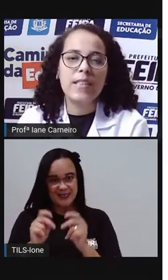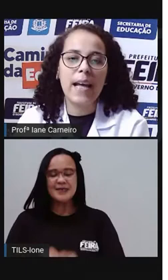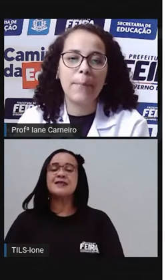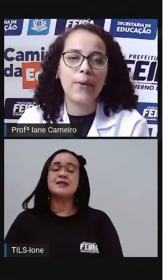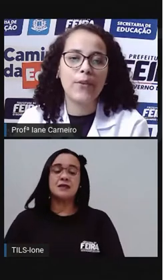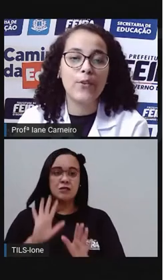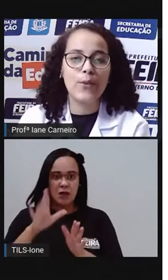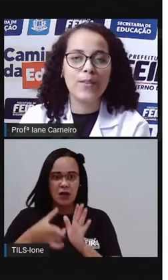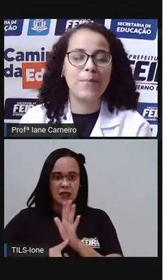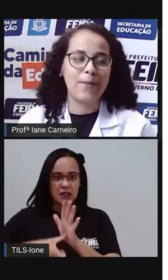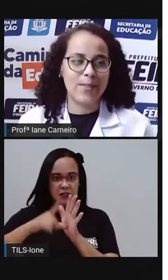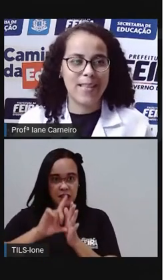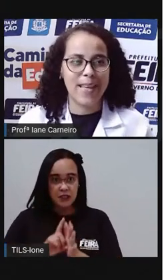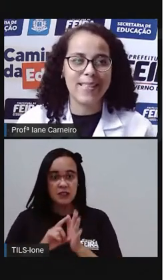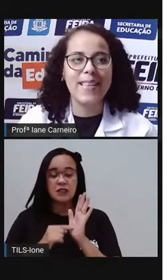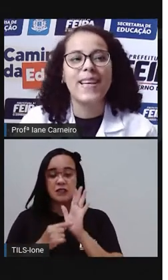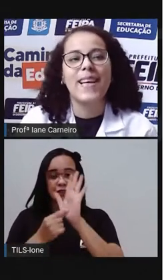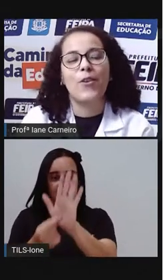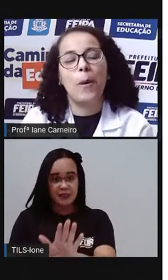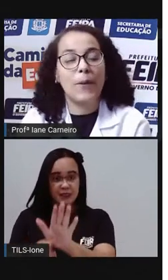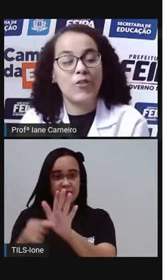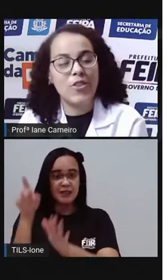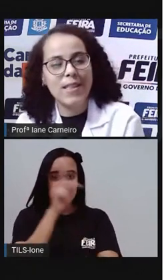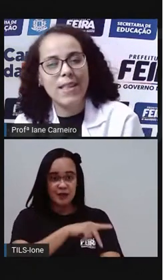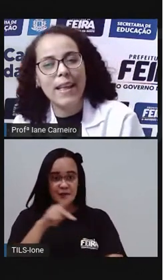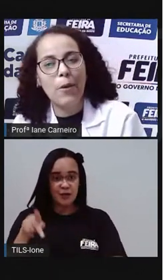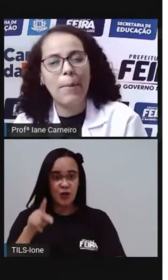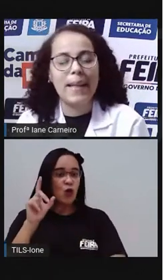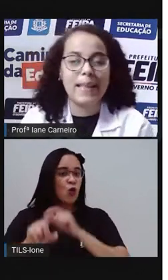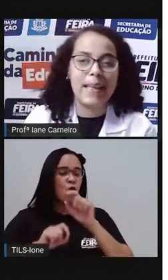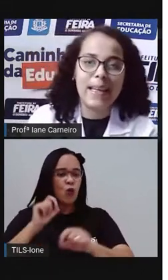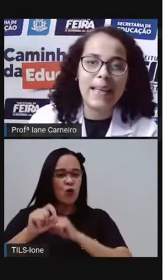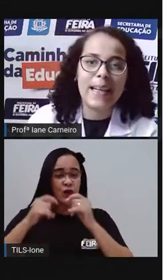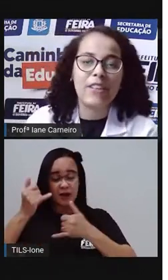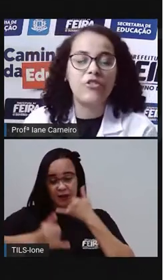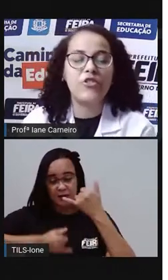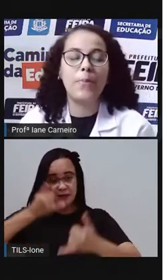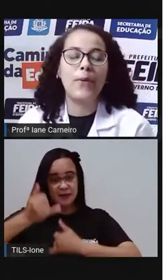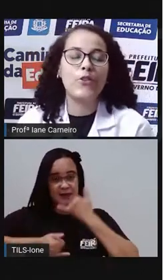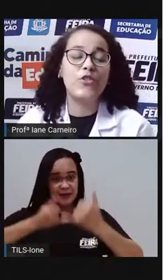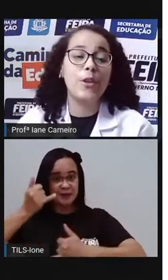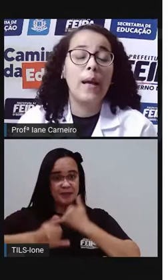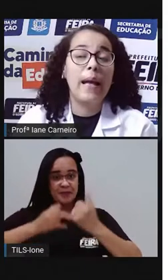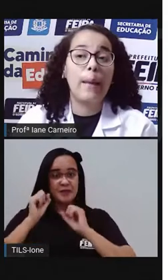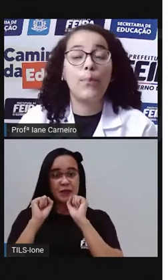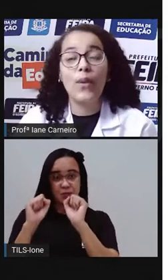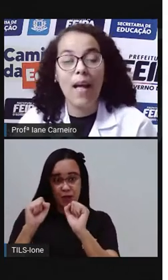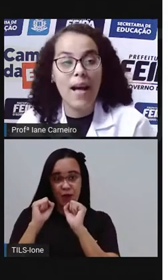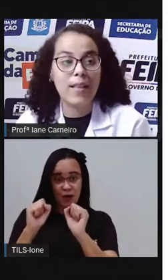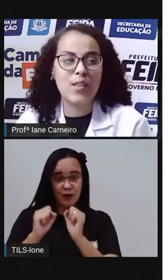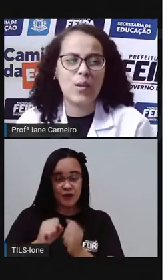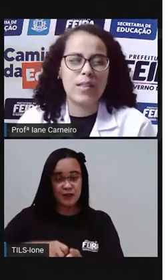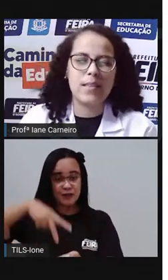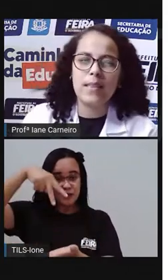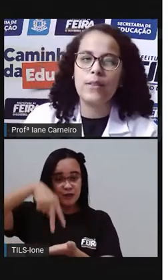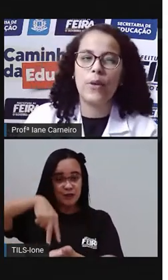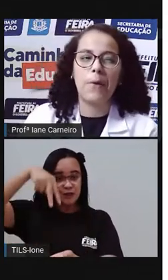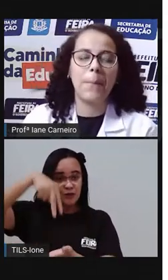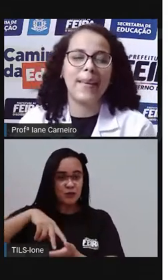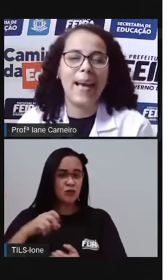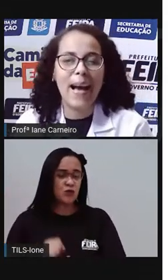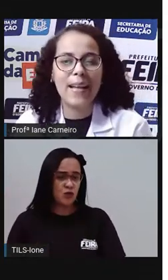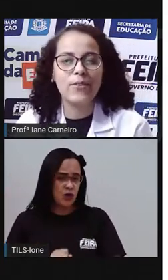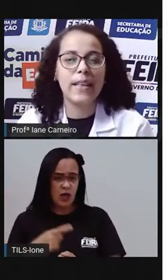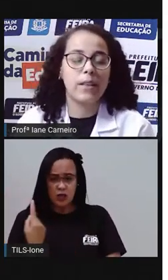Antes, né, a Pro trouxe para vocês, como a Pro disse, né, que é uma brincadeira, que a gente pode pular sozinho,